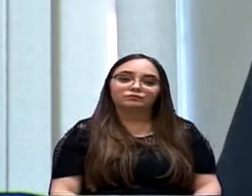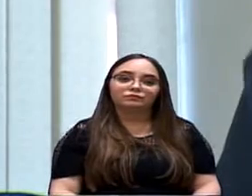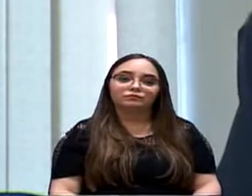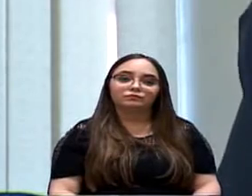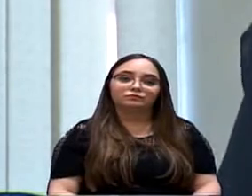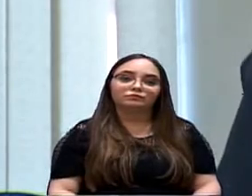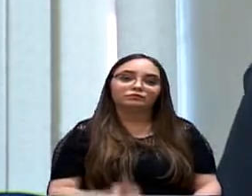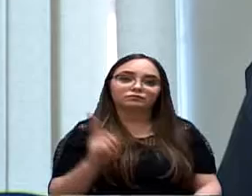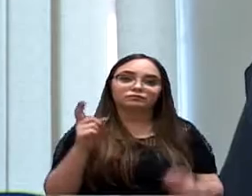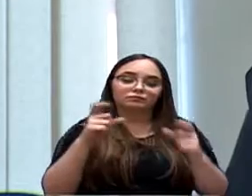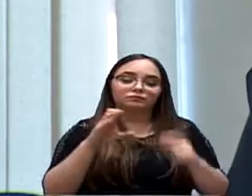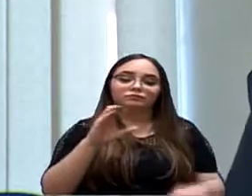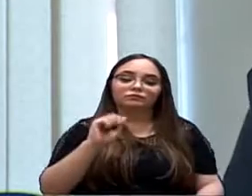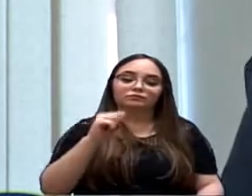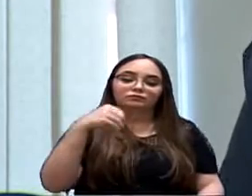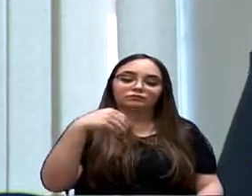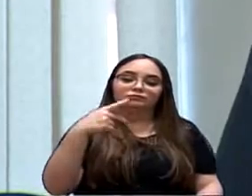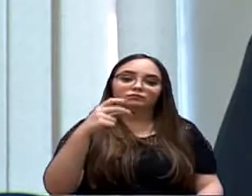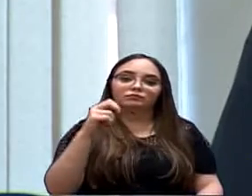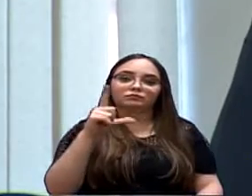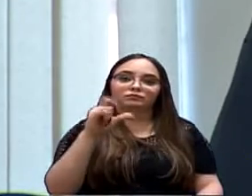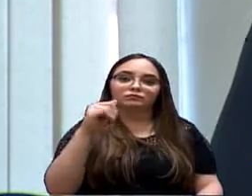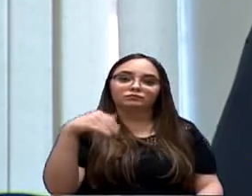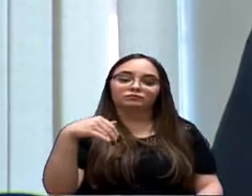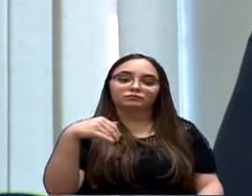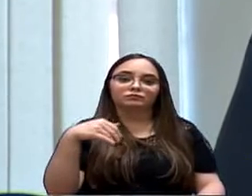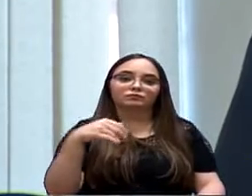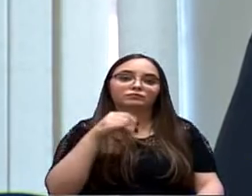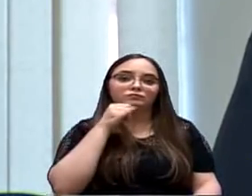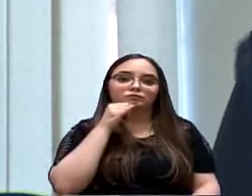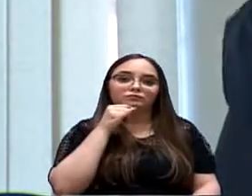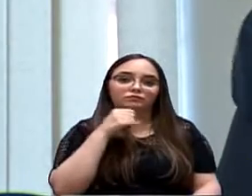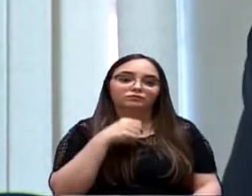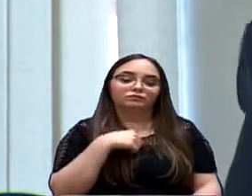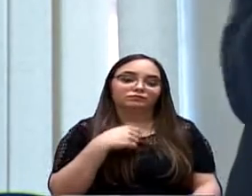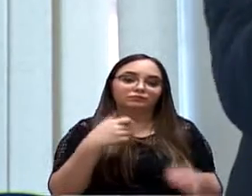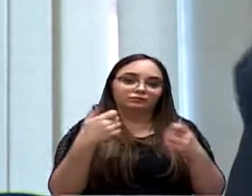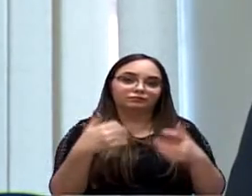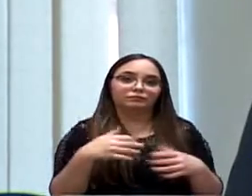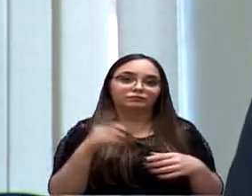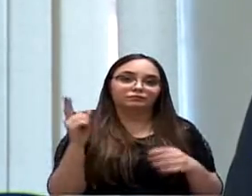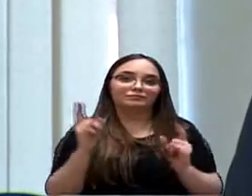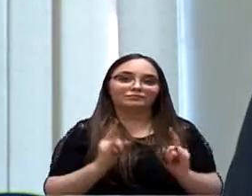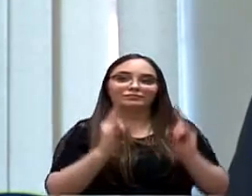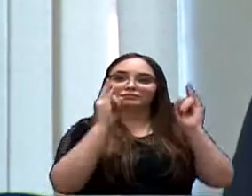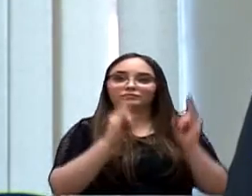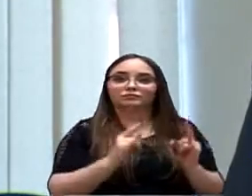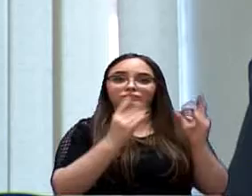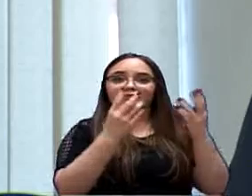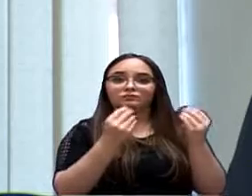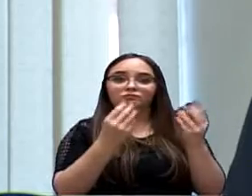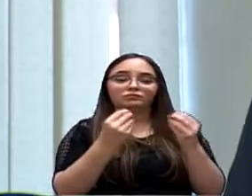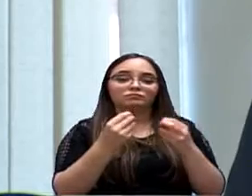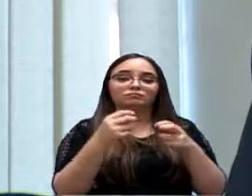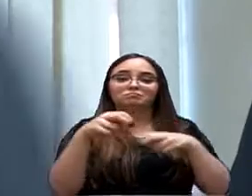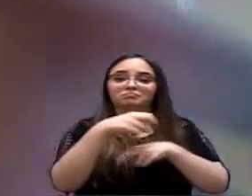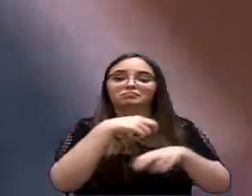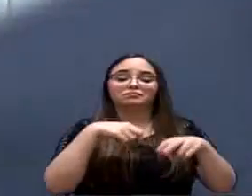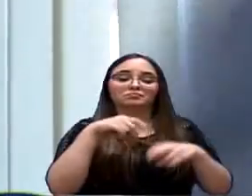No Campolinho, eu exemplo. Daquele paliteiro de edifícios que estão saindo lá. Não se circula mais. Só